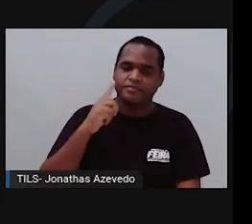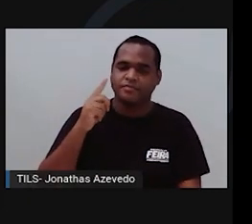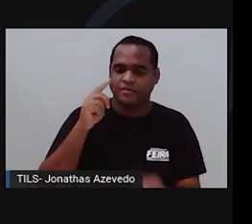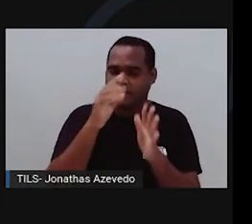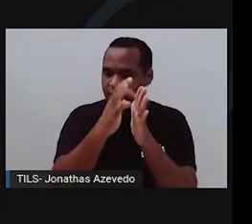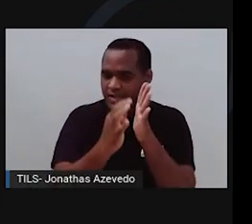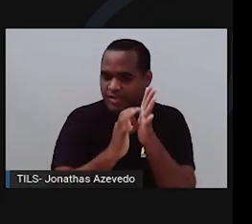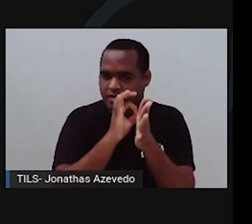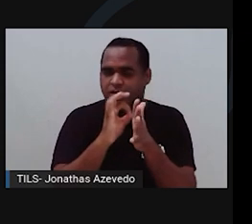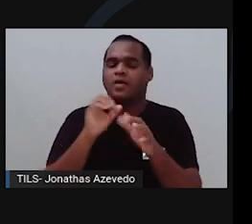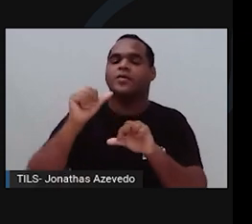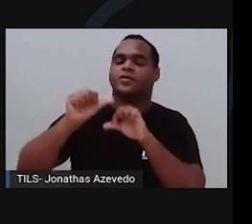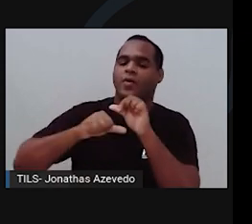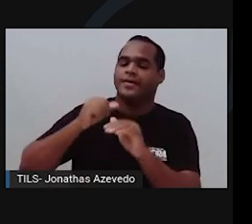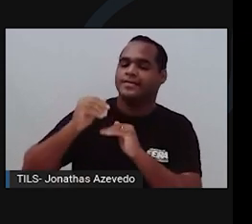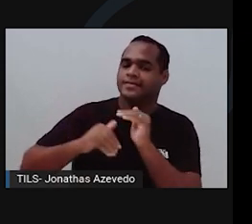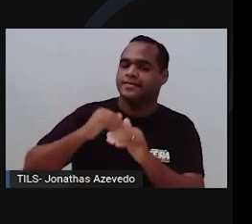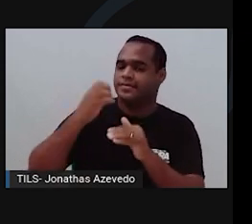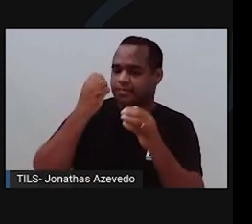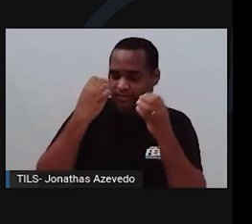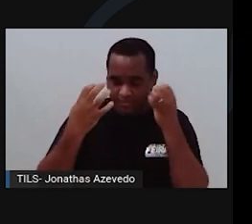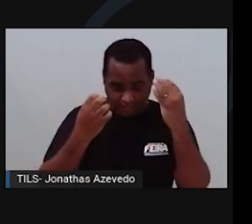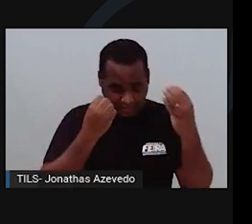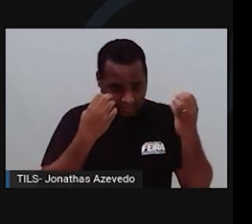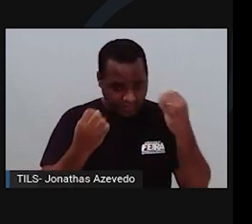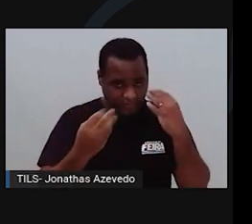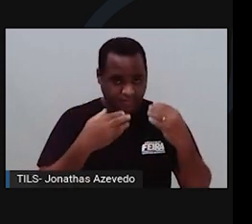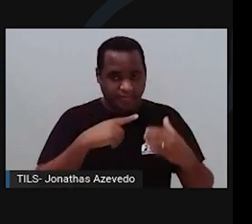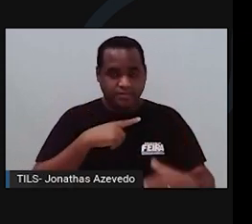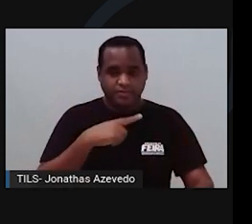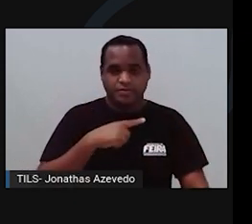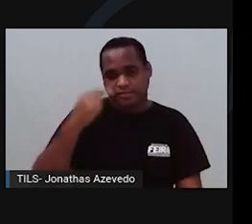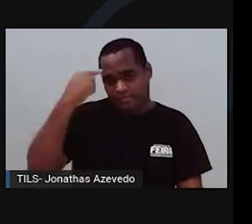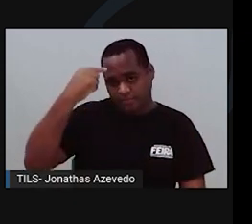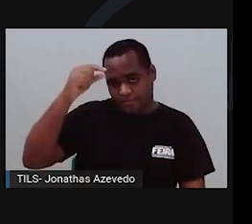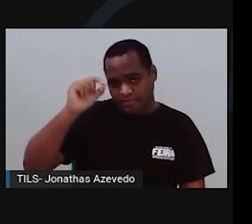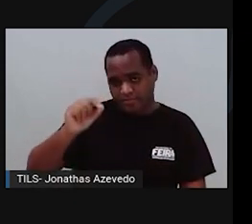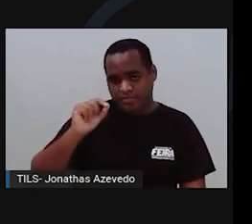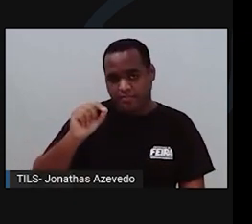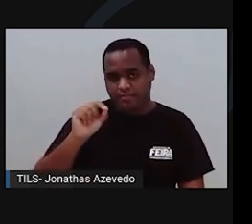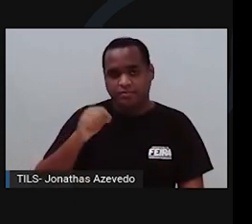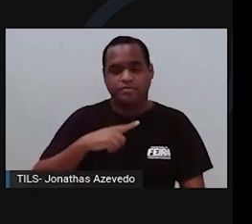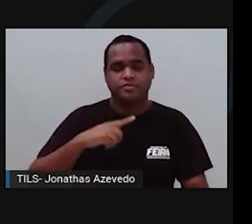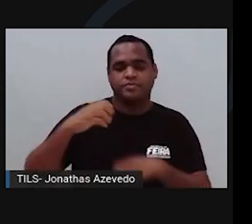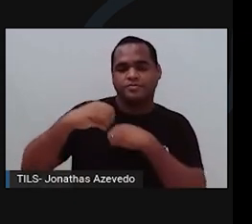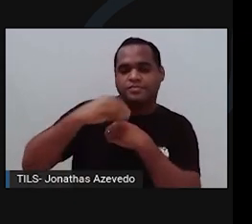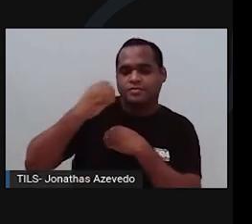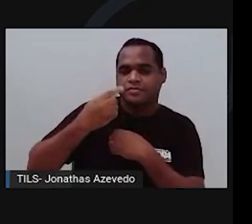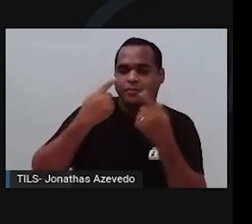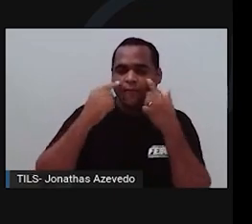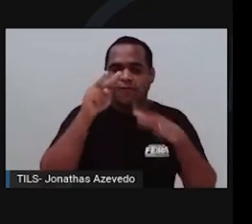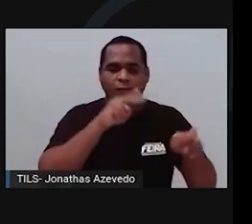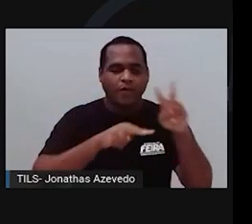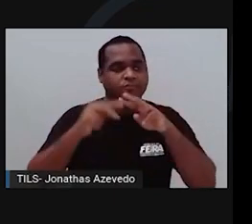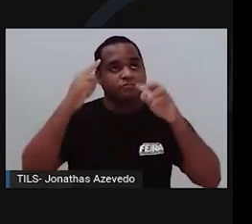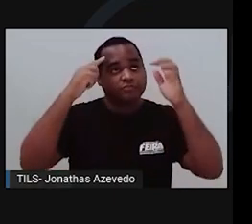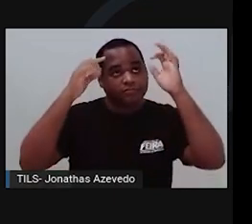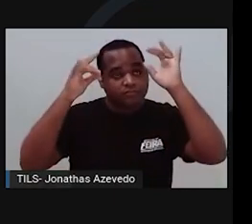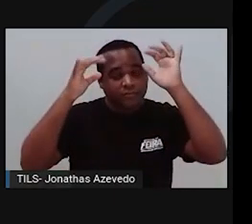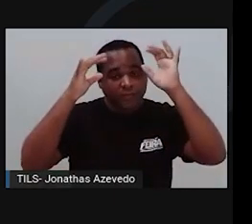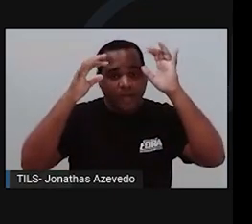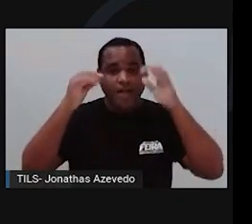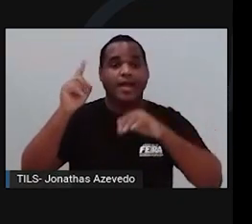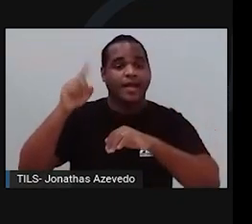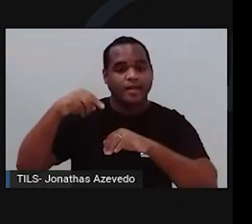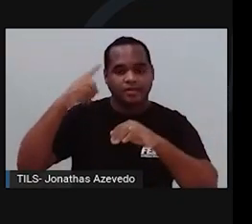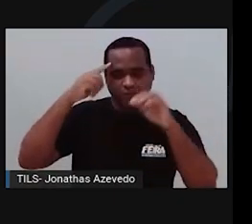envolvidas na transformação de energia em impulso nervoso. É o impulso nervoso que leva a informação visual até o cérebro. E é o cérebro que